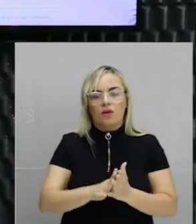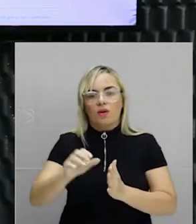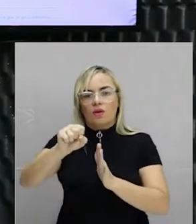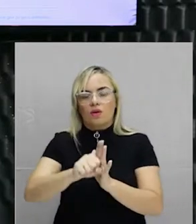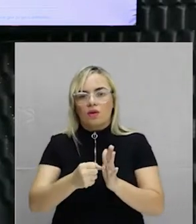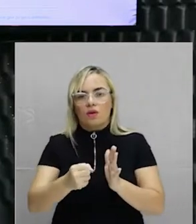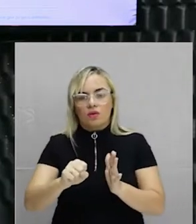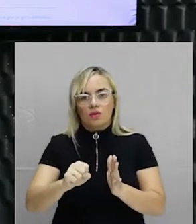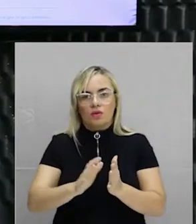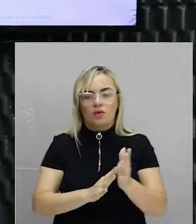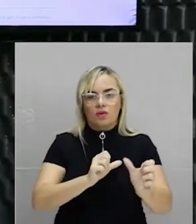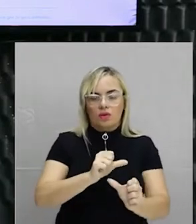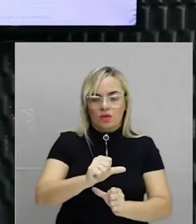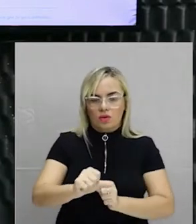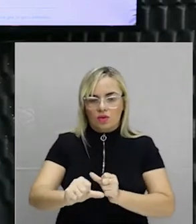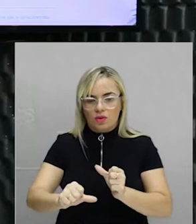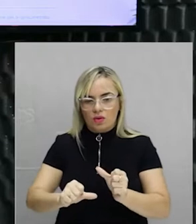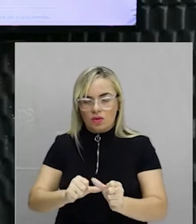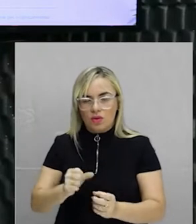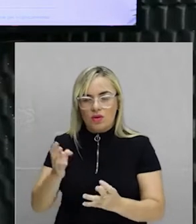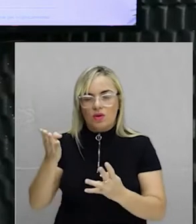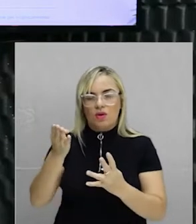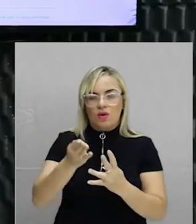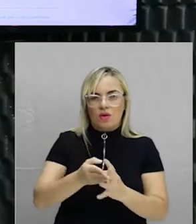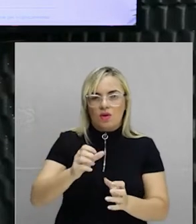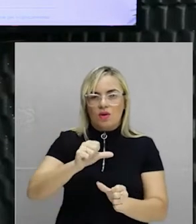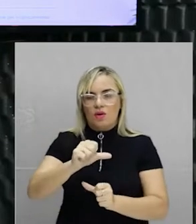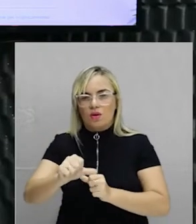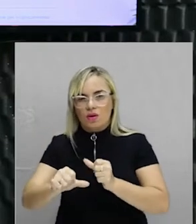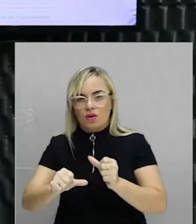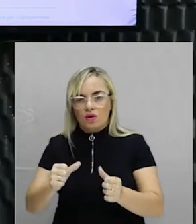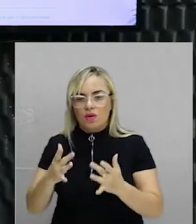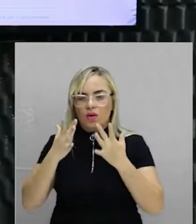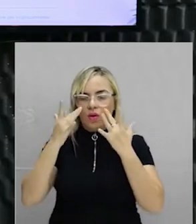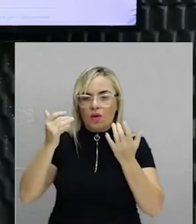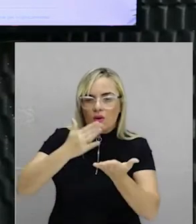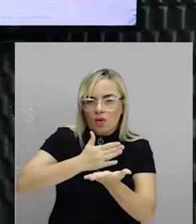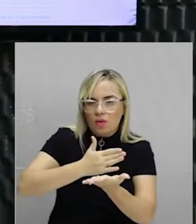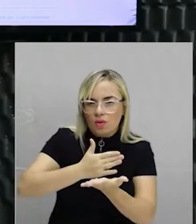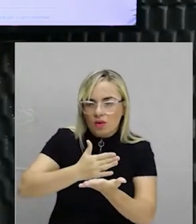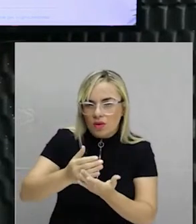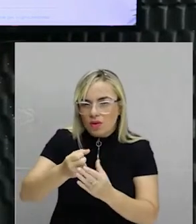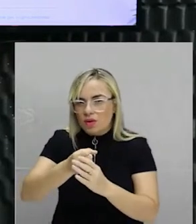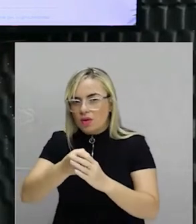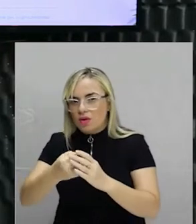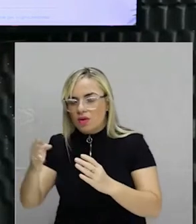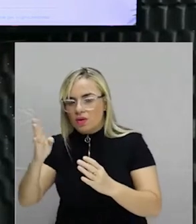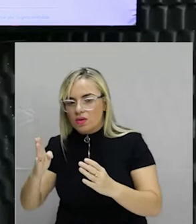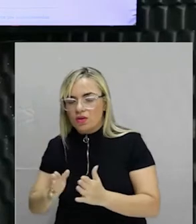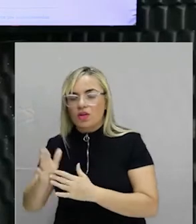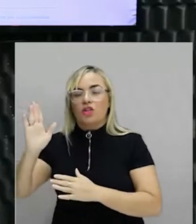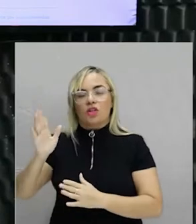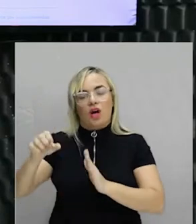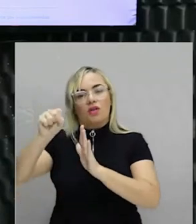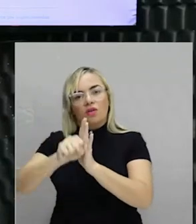você tem uma transição do barroco para um arte, que começa a dar sinais de brasilidade, diga assim. E no século